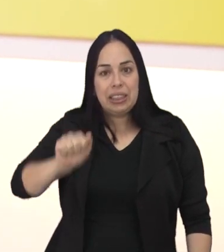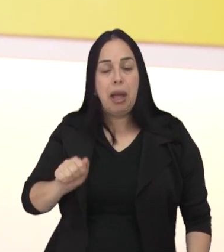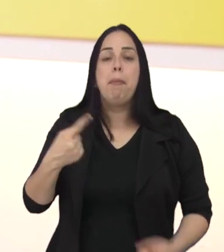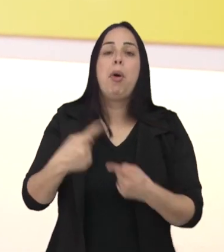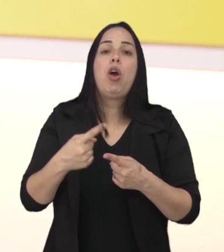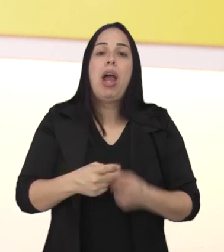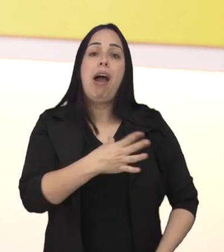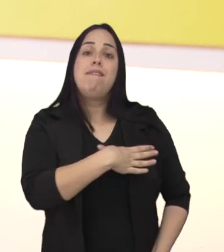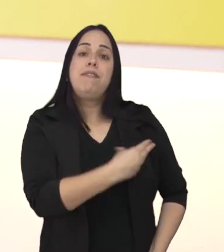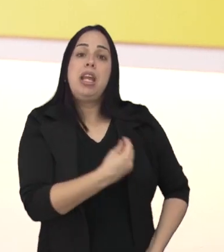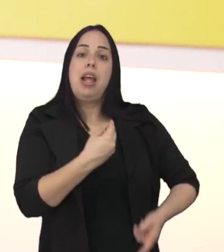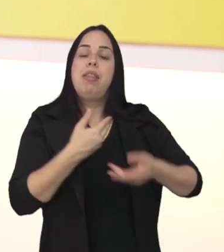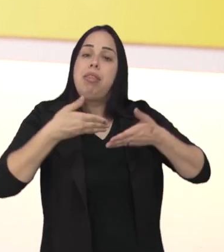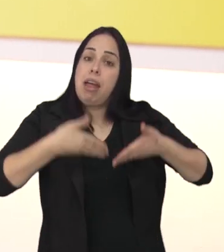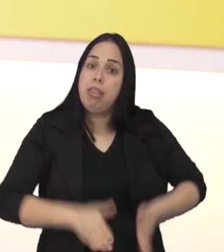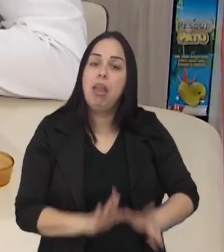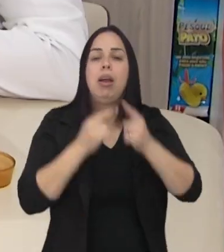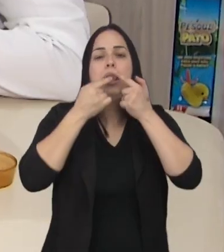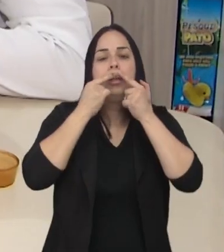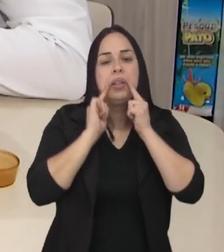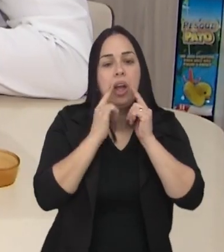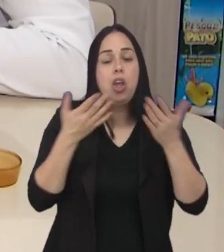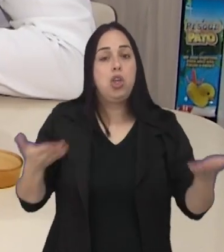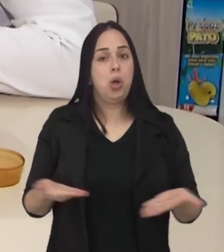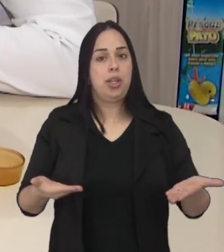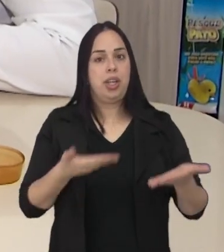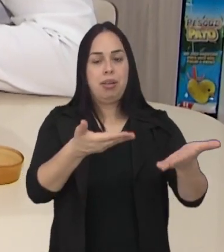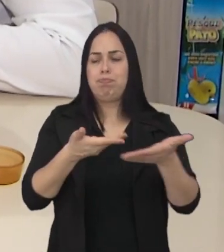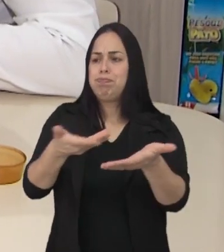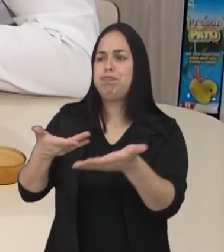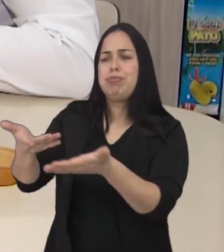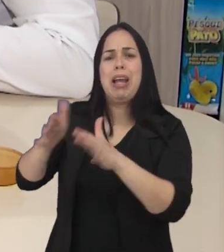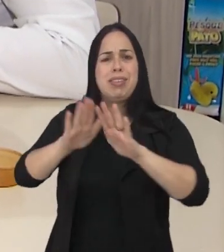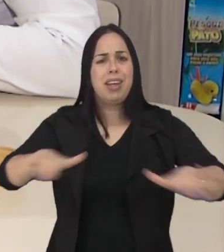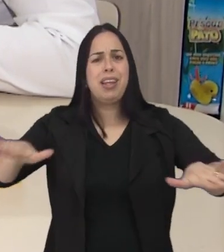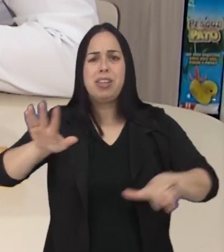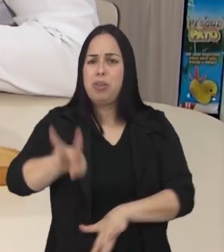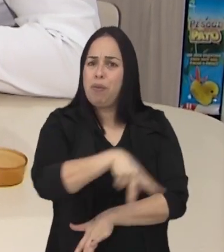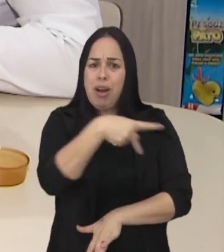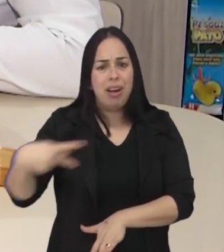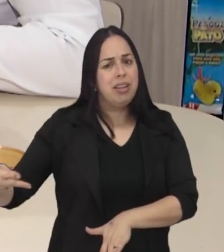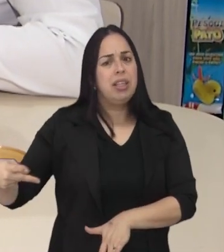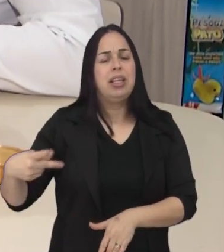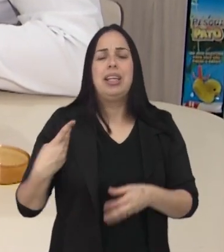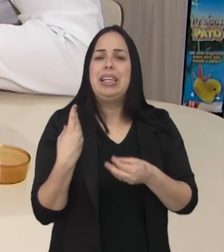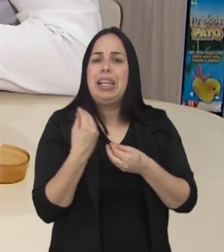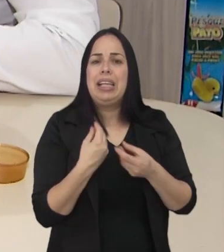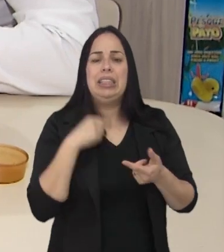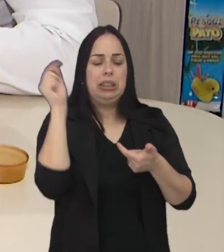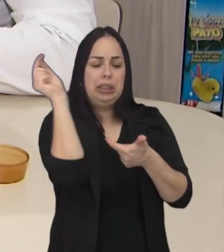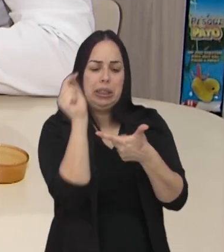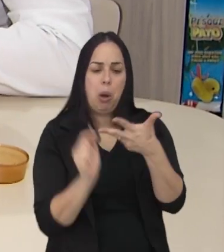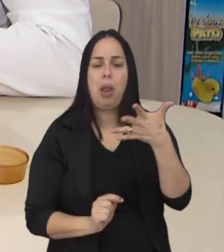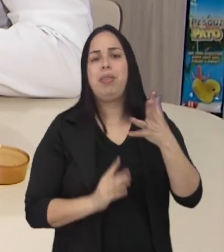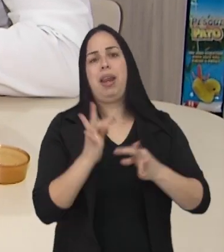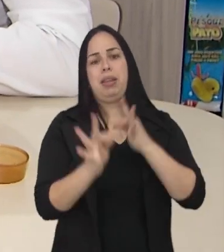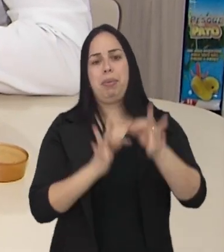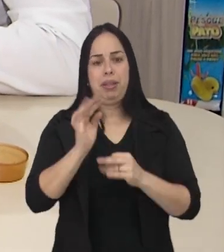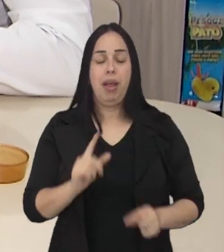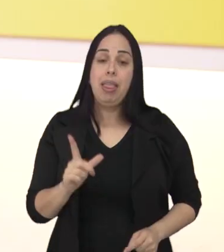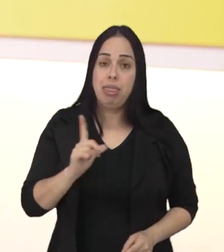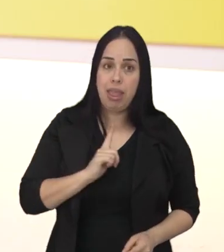a filha dela ter nascido com a condição. Hoje, o local recebe crianças de toda a região e oferece diversos